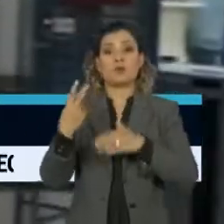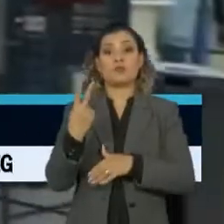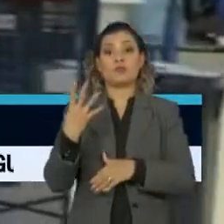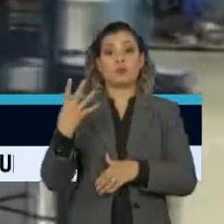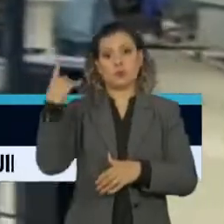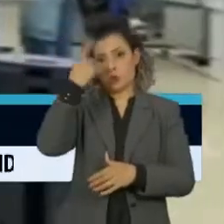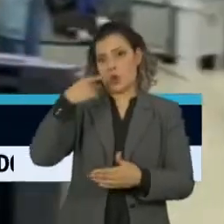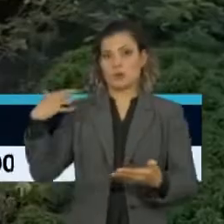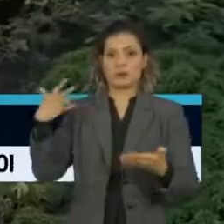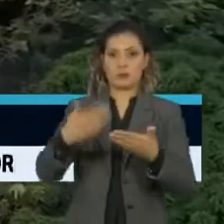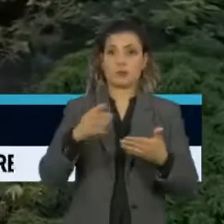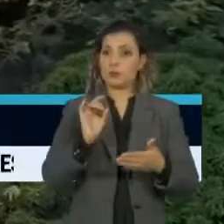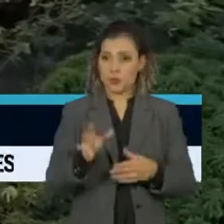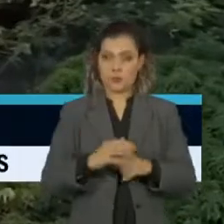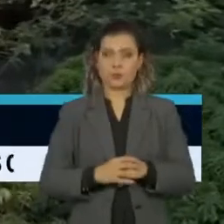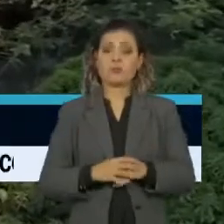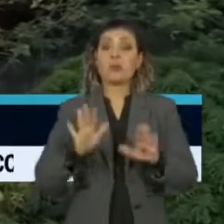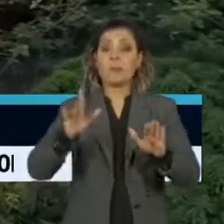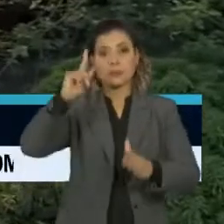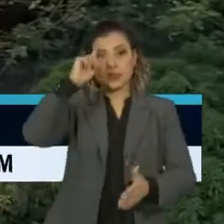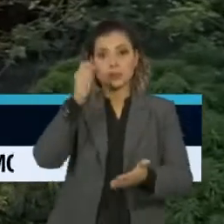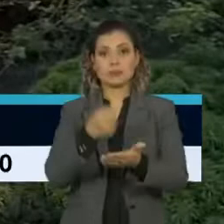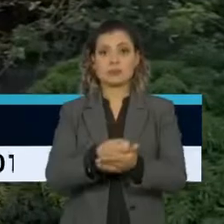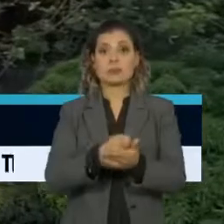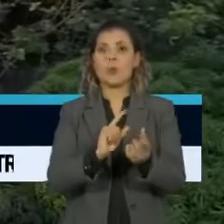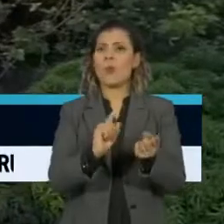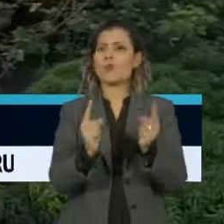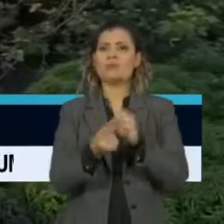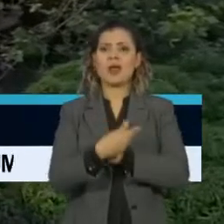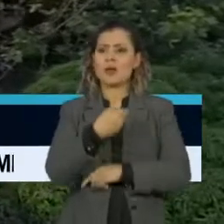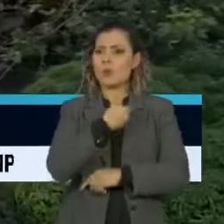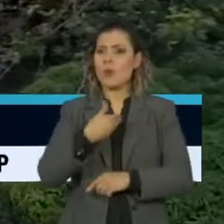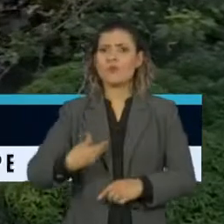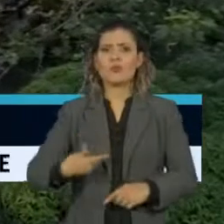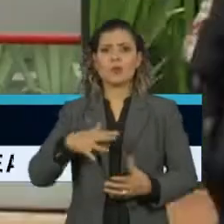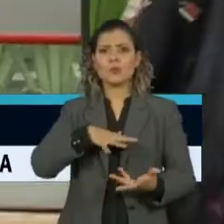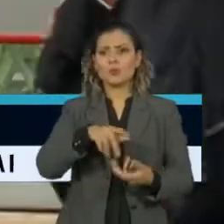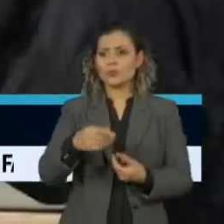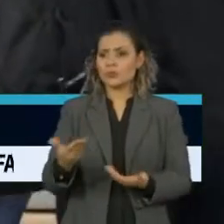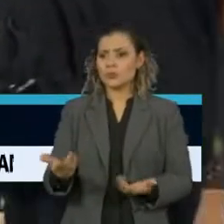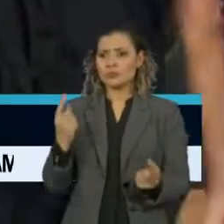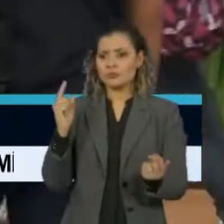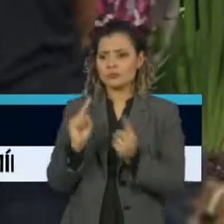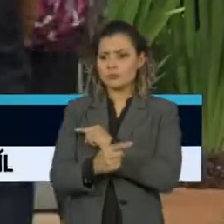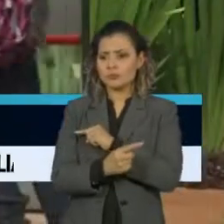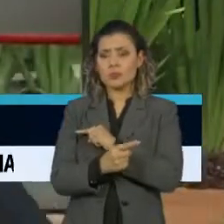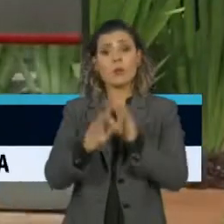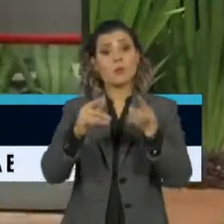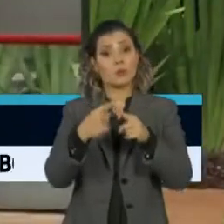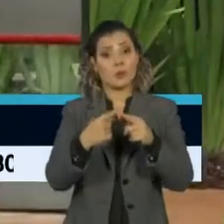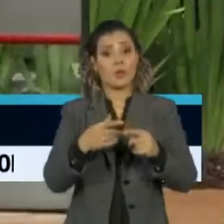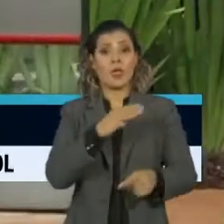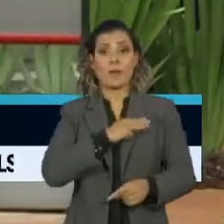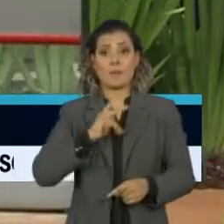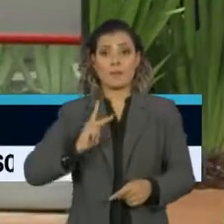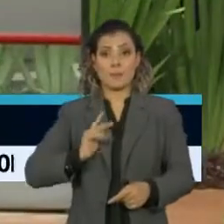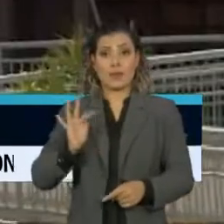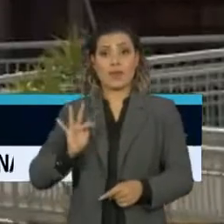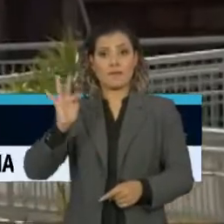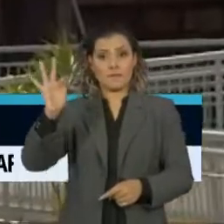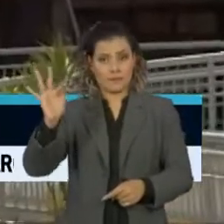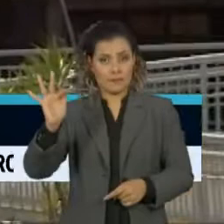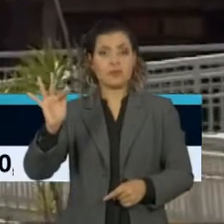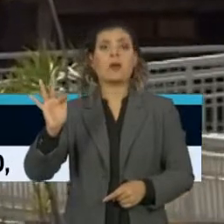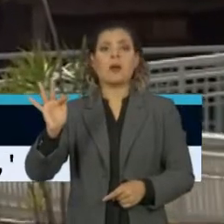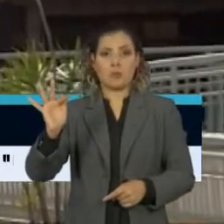24 horas. A decisão está na contramão do que acontece no mundo. O Ministério Público do Distrito Federal